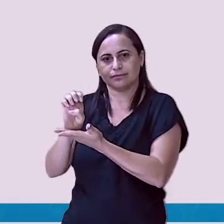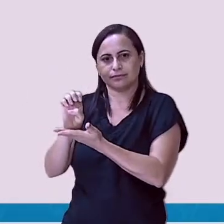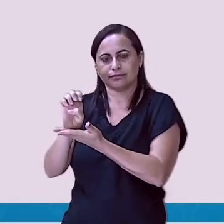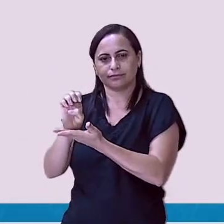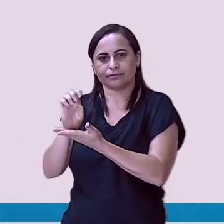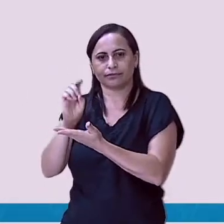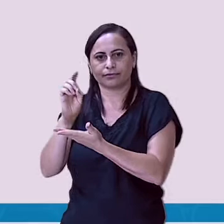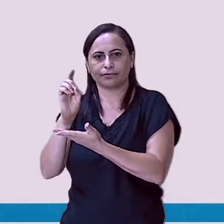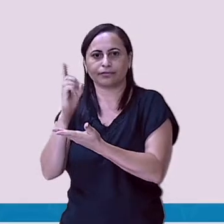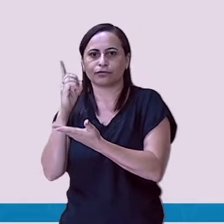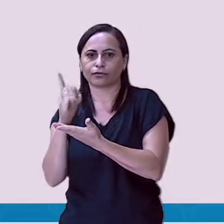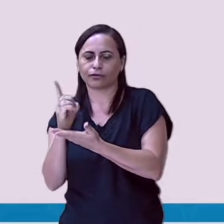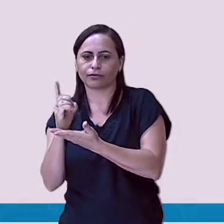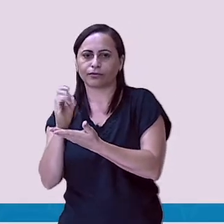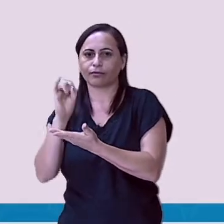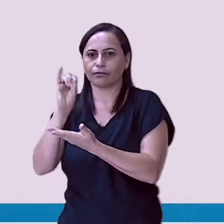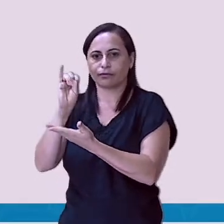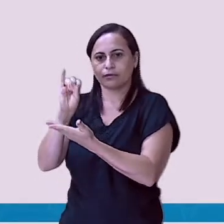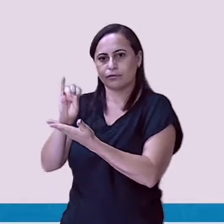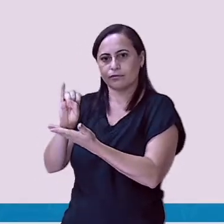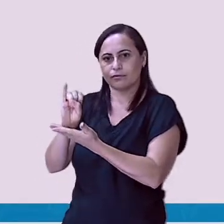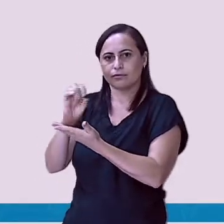E a letra I.